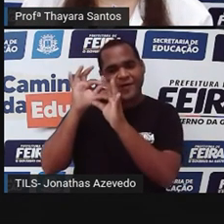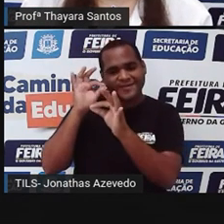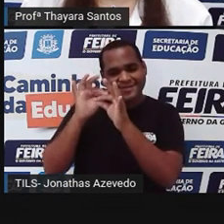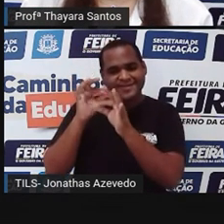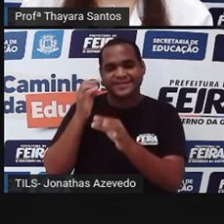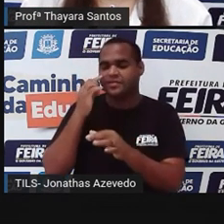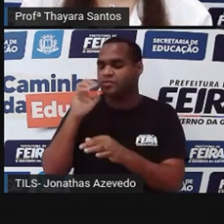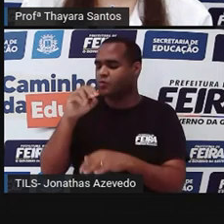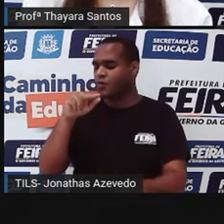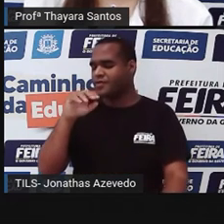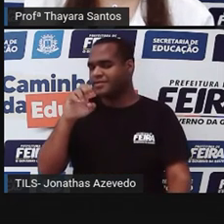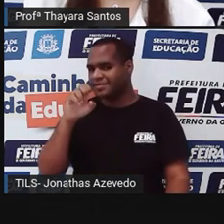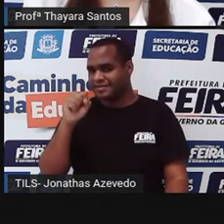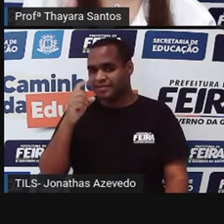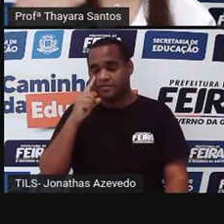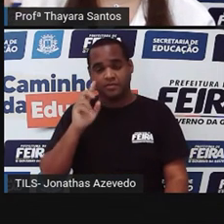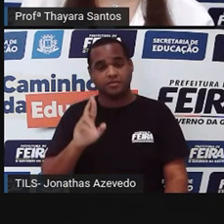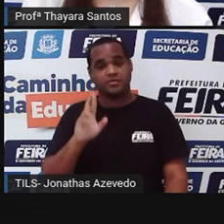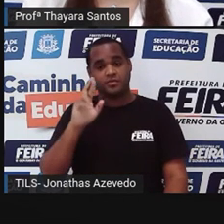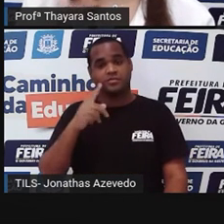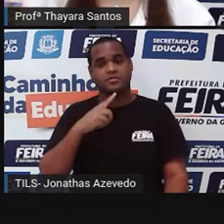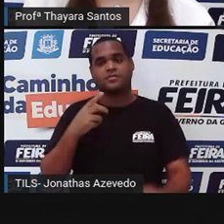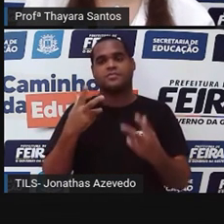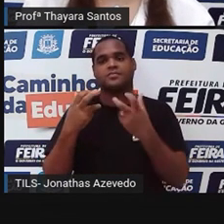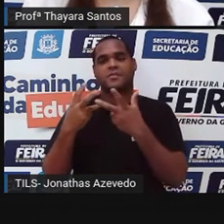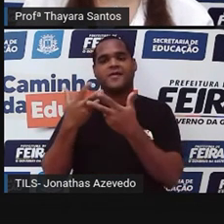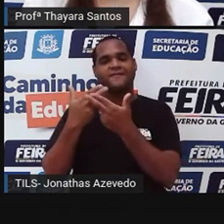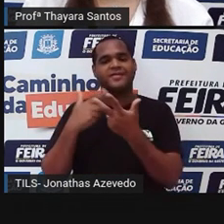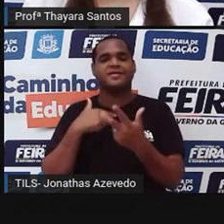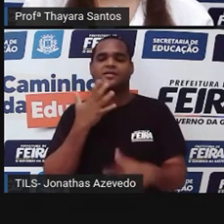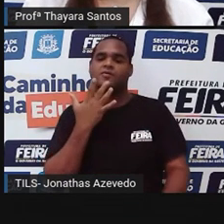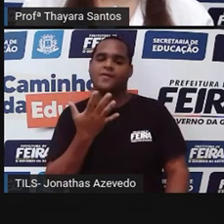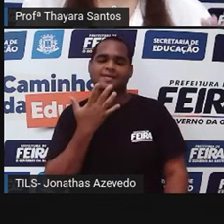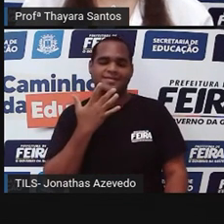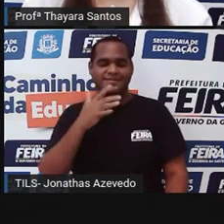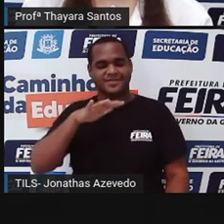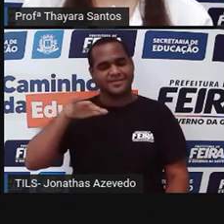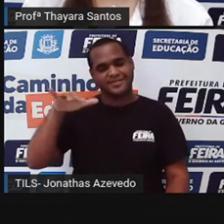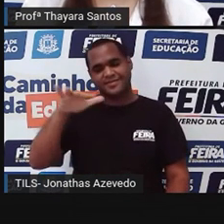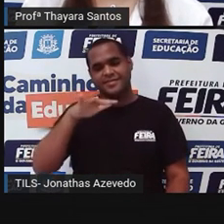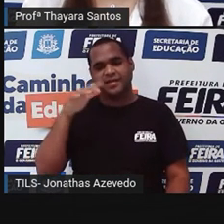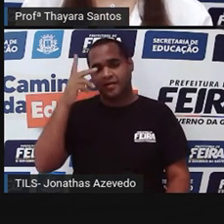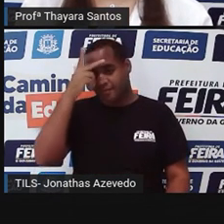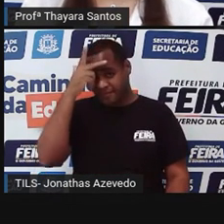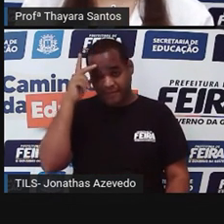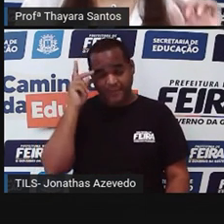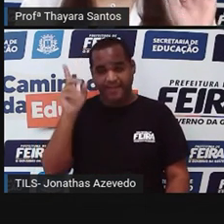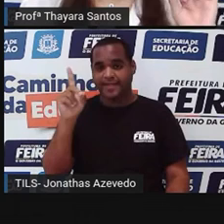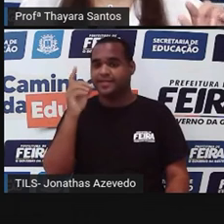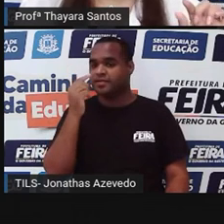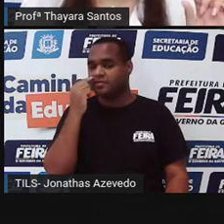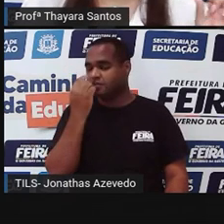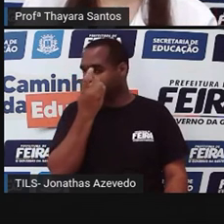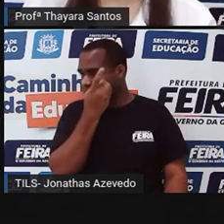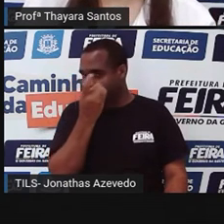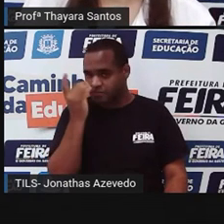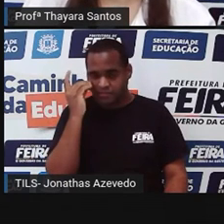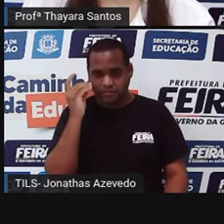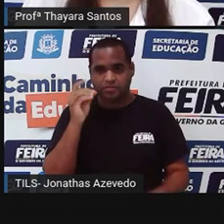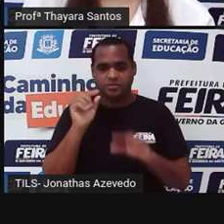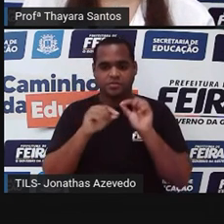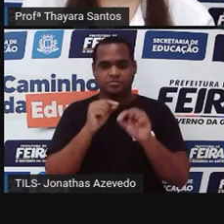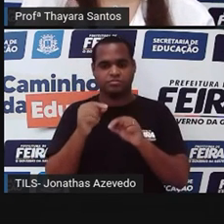o cone é o responsável por perceber as cores no ambiente. As pessoas que estão daltonicas, o cone tem um